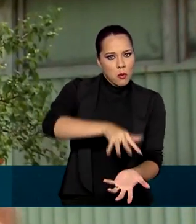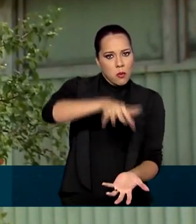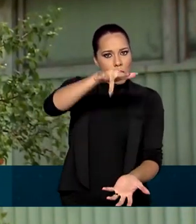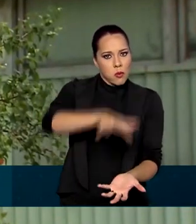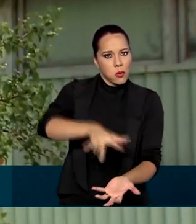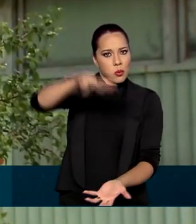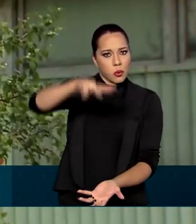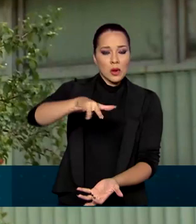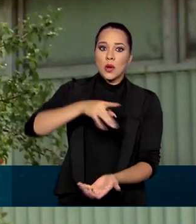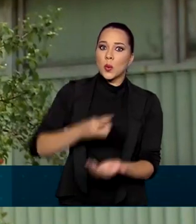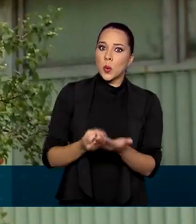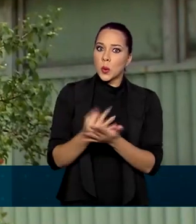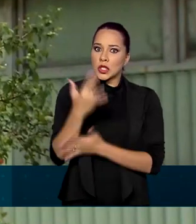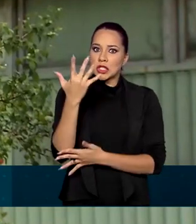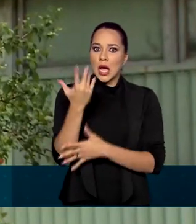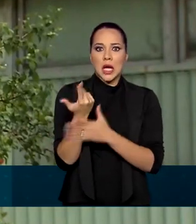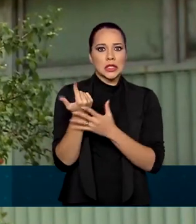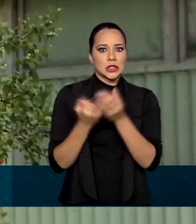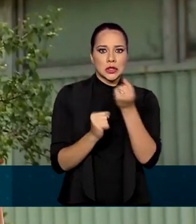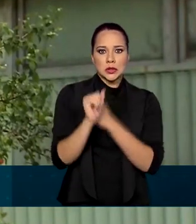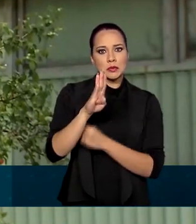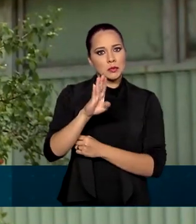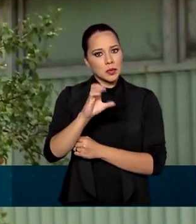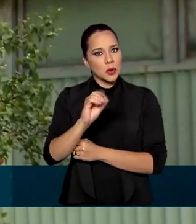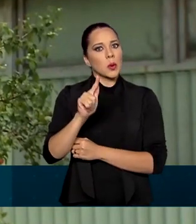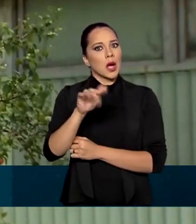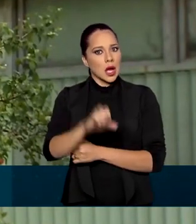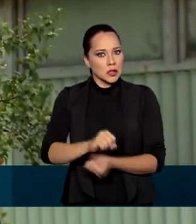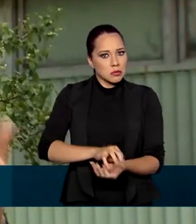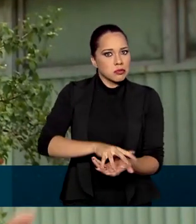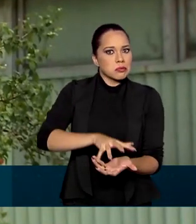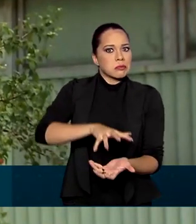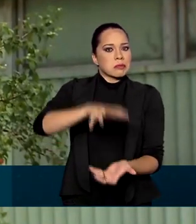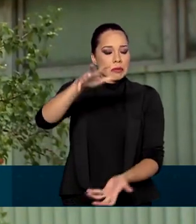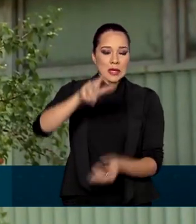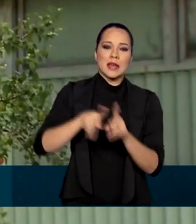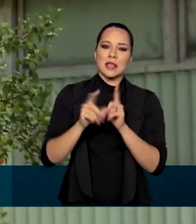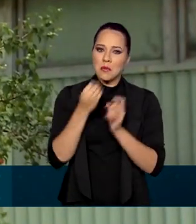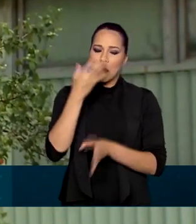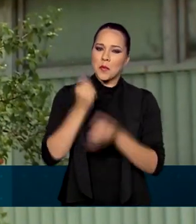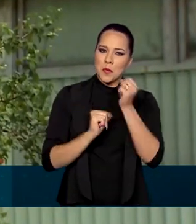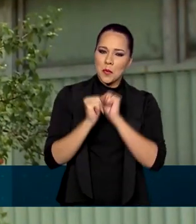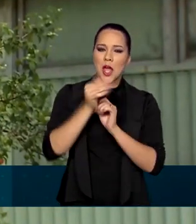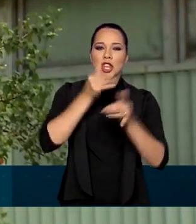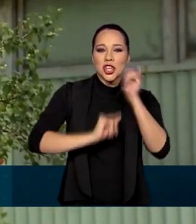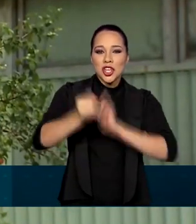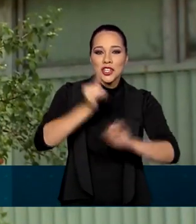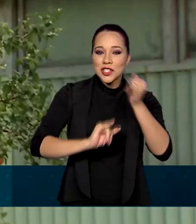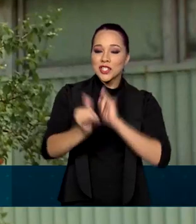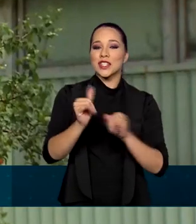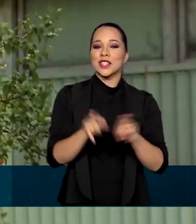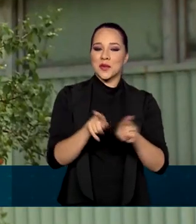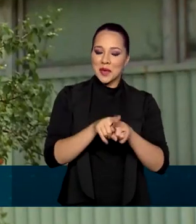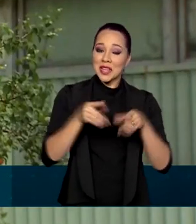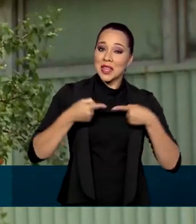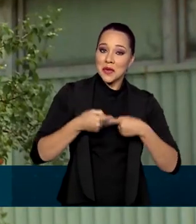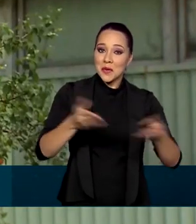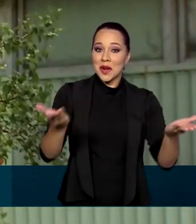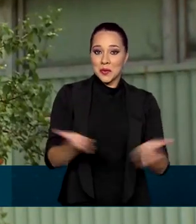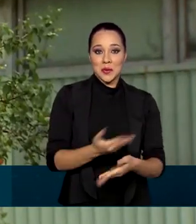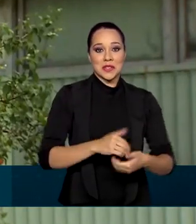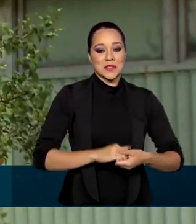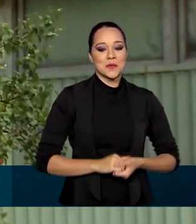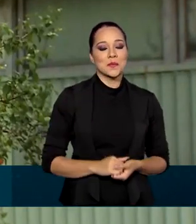Você tem um grande volume de produção de biogás e, consequentemente, uma boa produção de energia elétrica, que é o que está sendo inaugurado hoje.